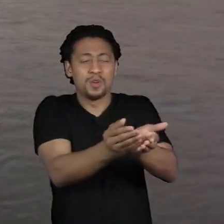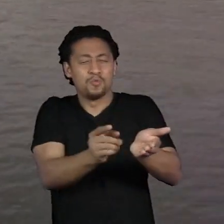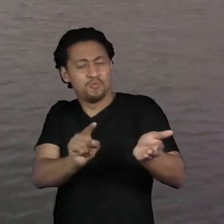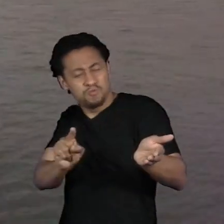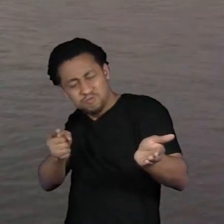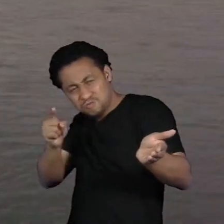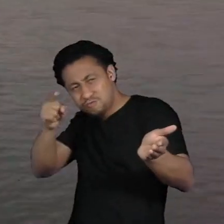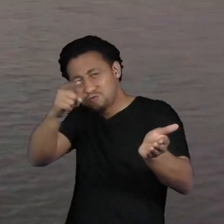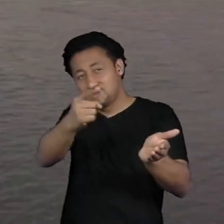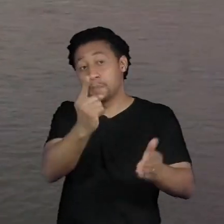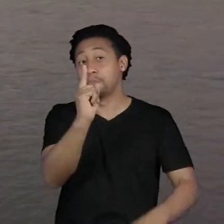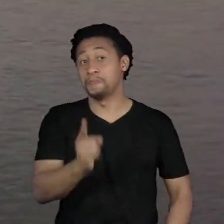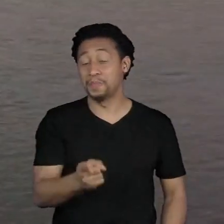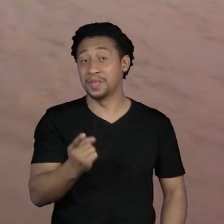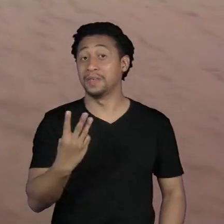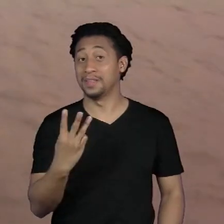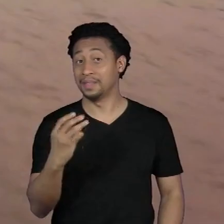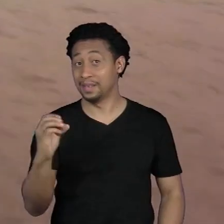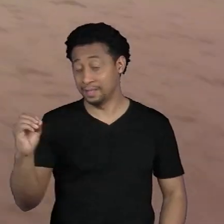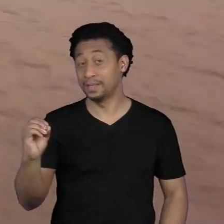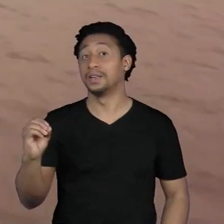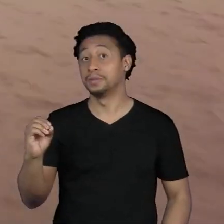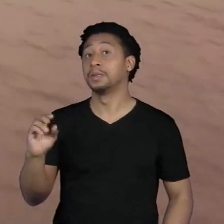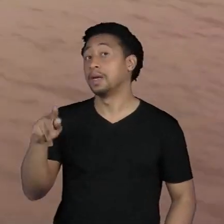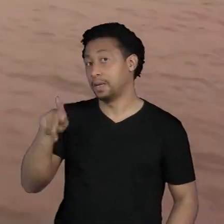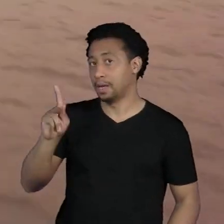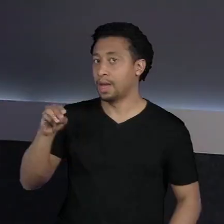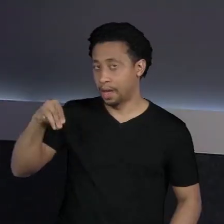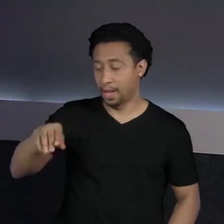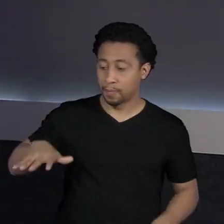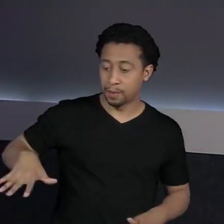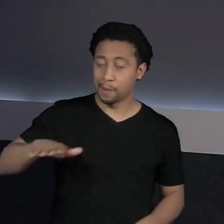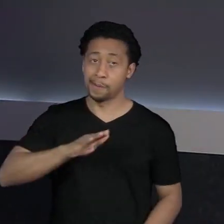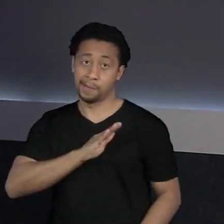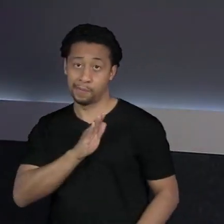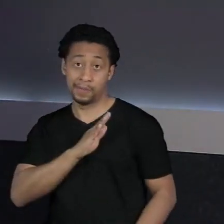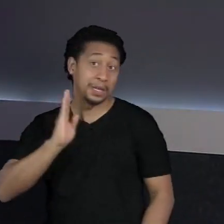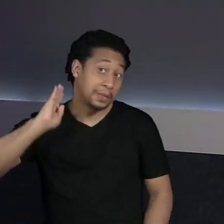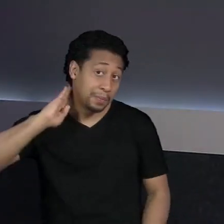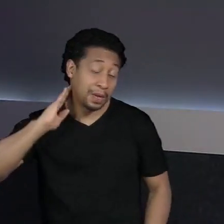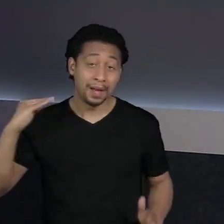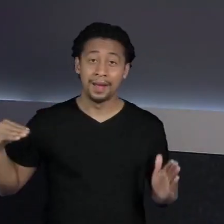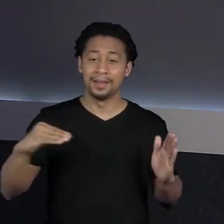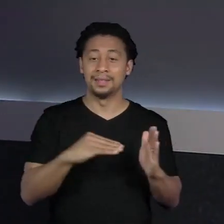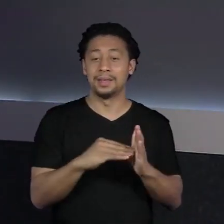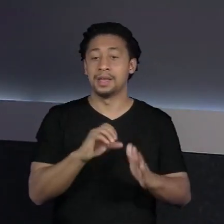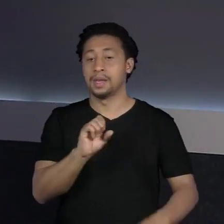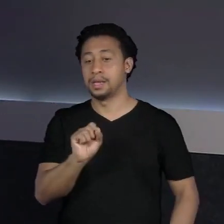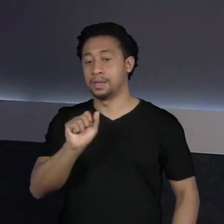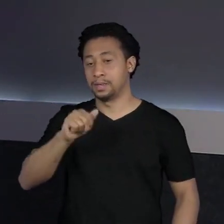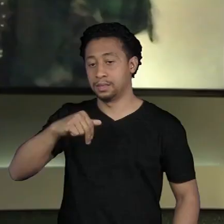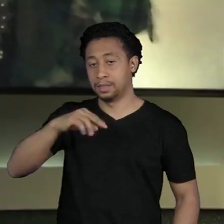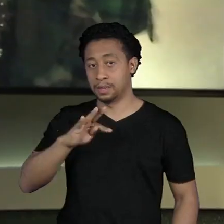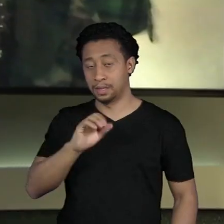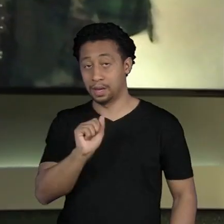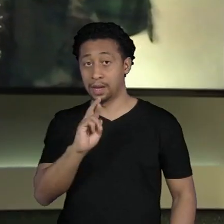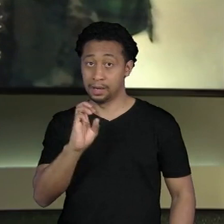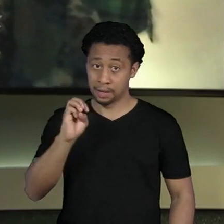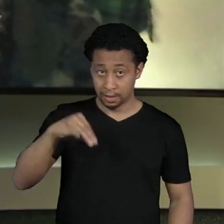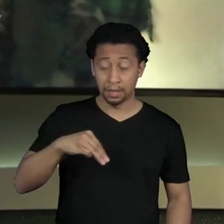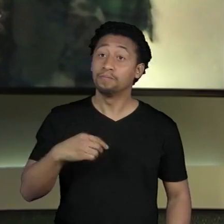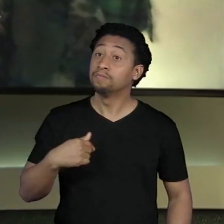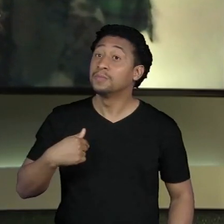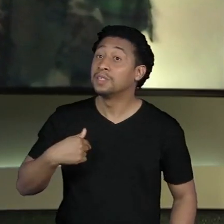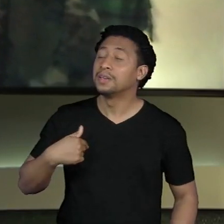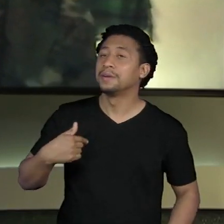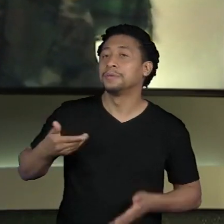quilômetros de Belém do Pará a Santarém Carla, como é a sua ligação com a Amazônia? Eu sou gaúcha, sou natural